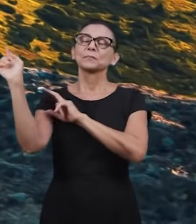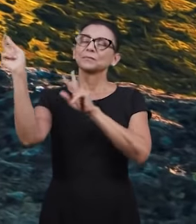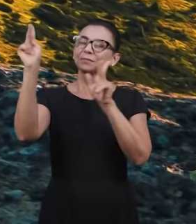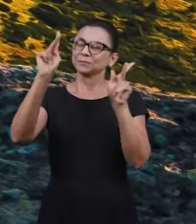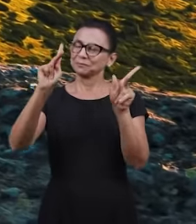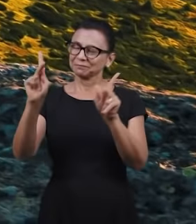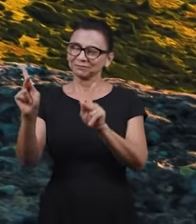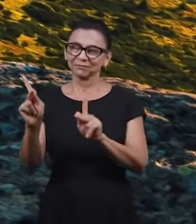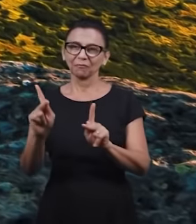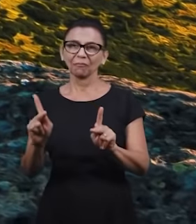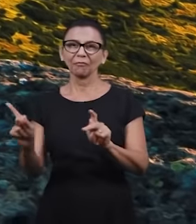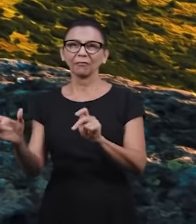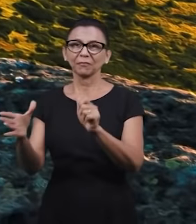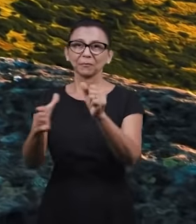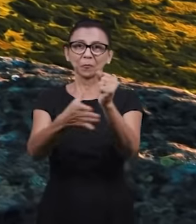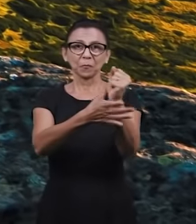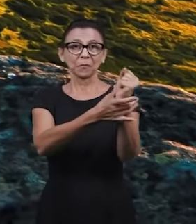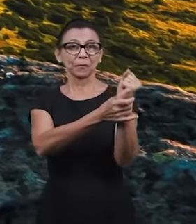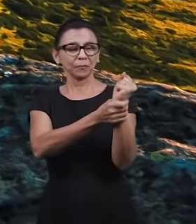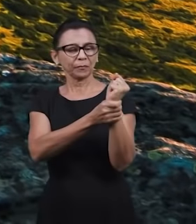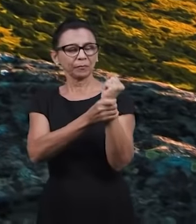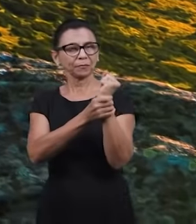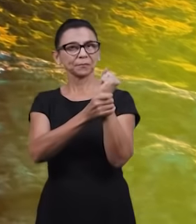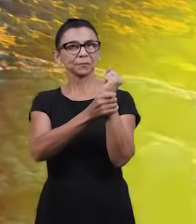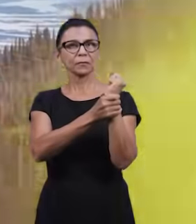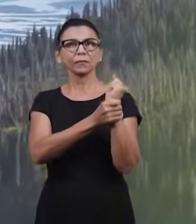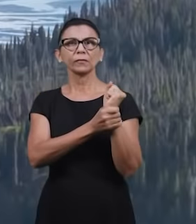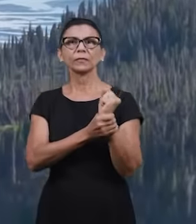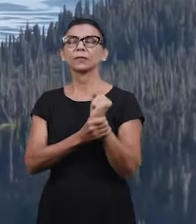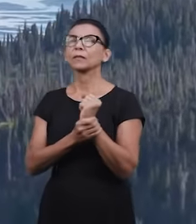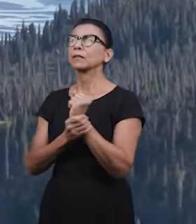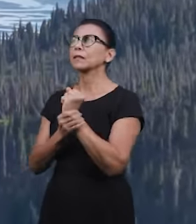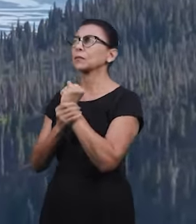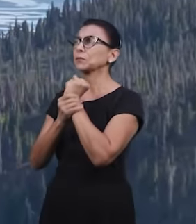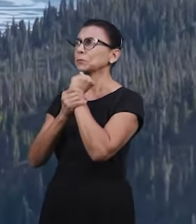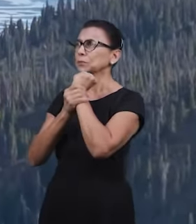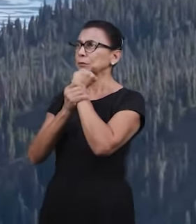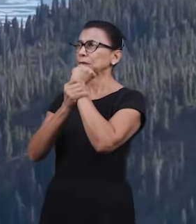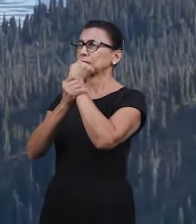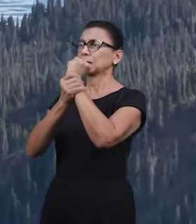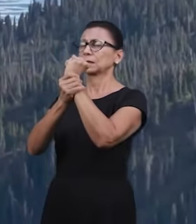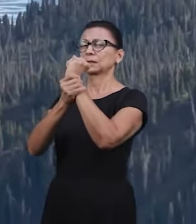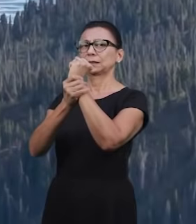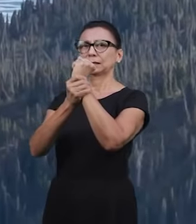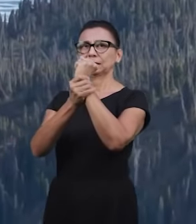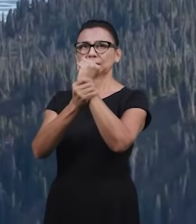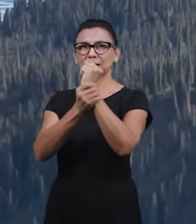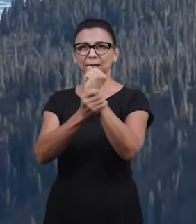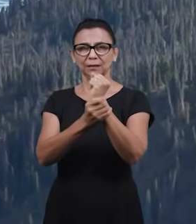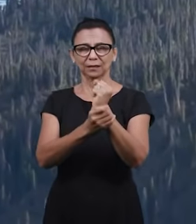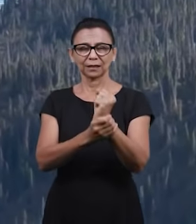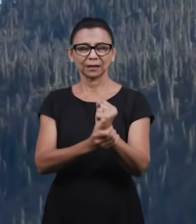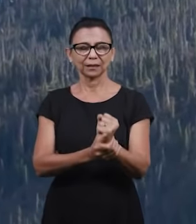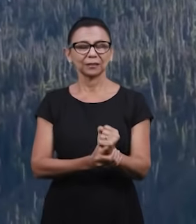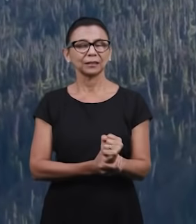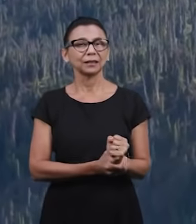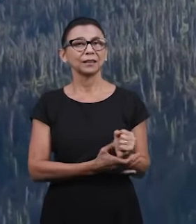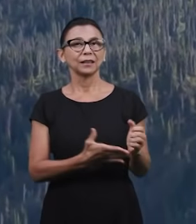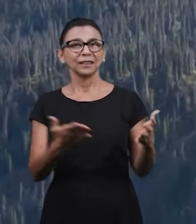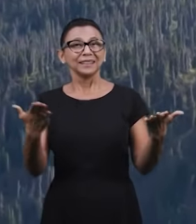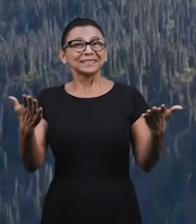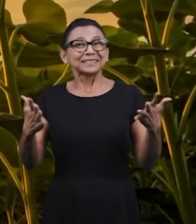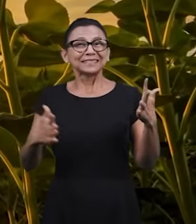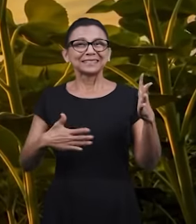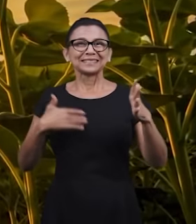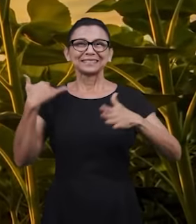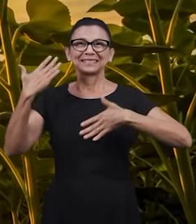Ele é paz e segurança. Ele é